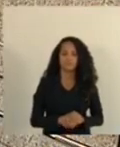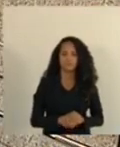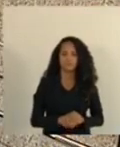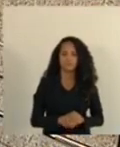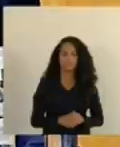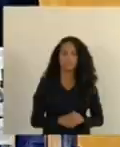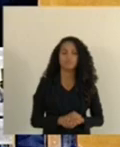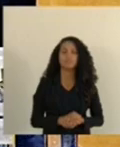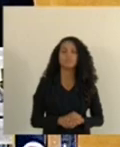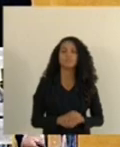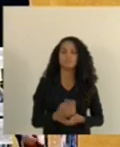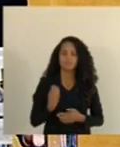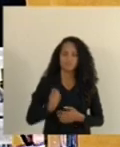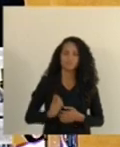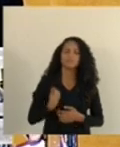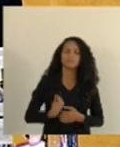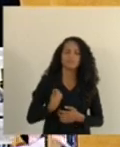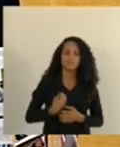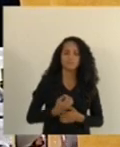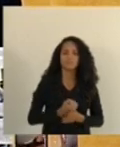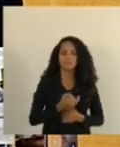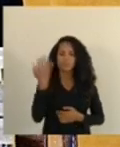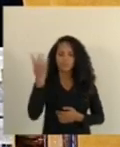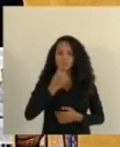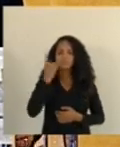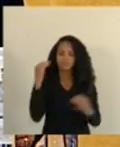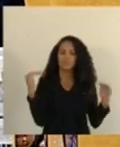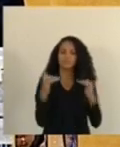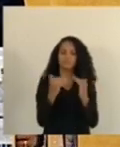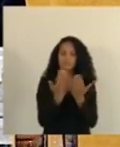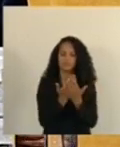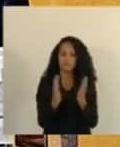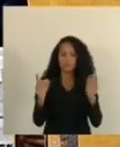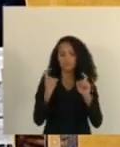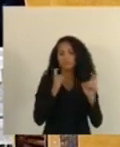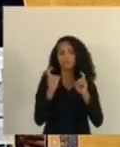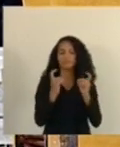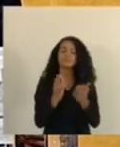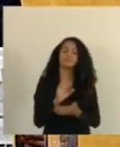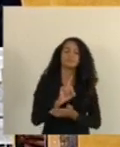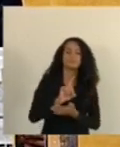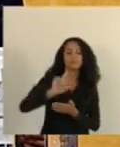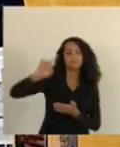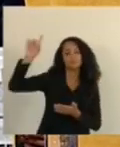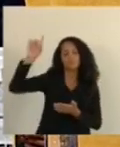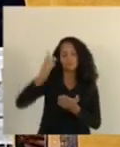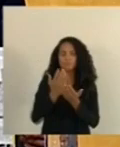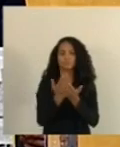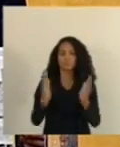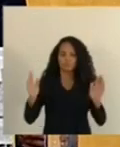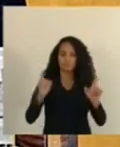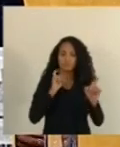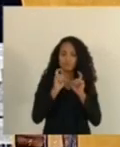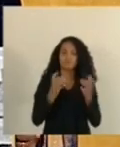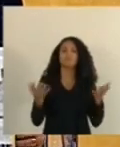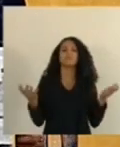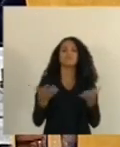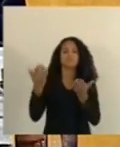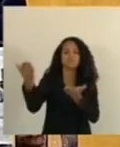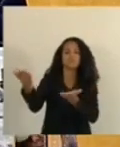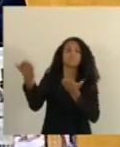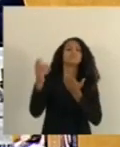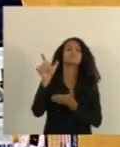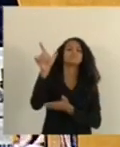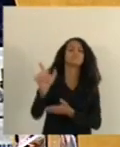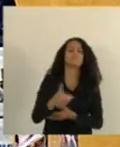A quórum para a abertura da sessão, invocando a proteção de Deus, declaro aberta esta sessão. E convido ele,